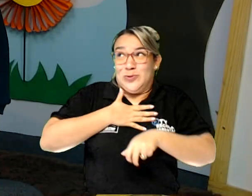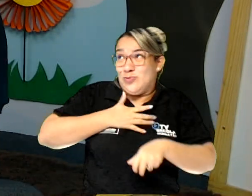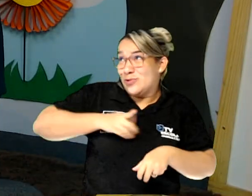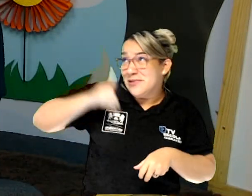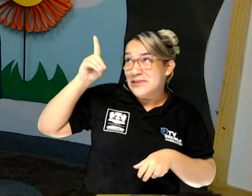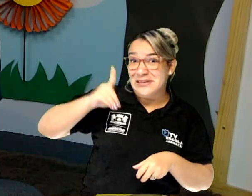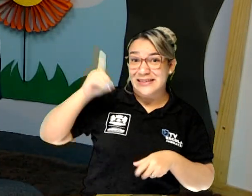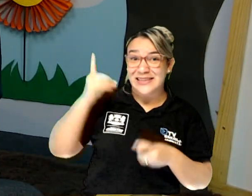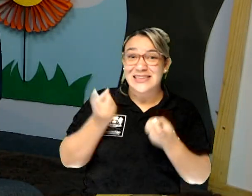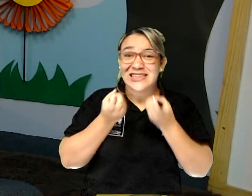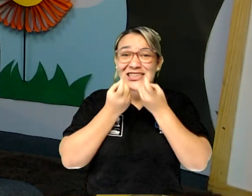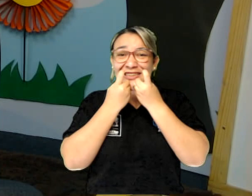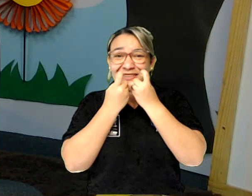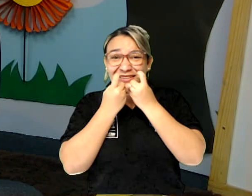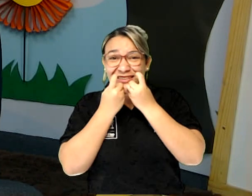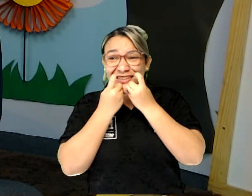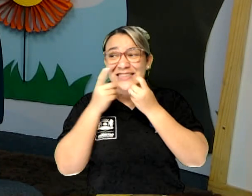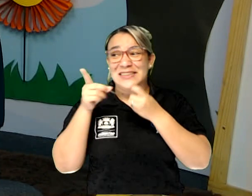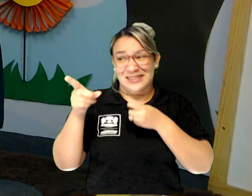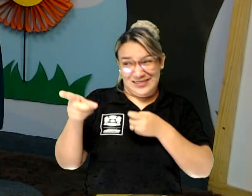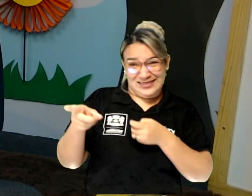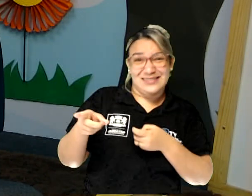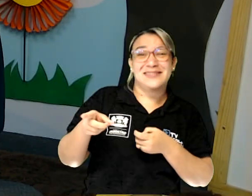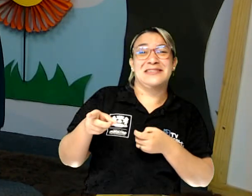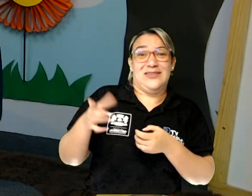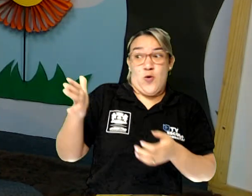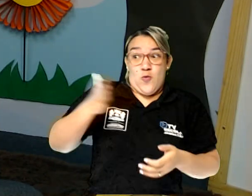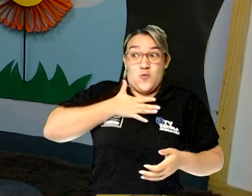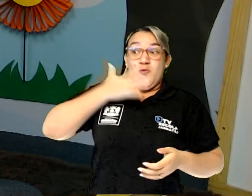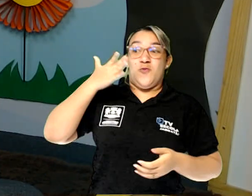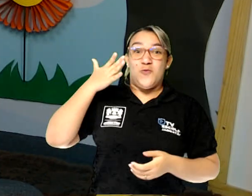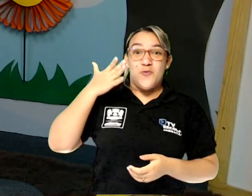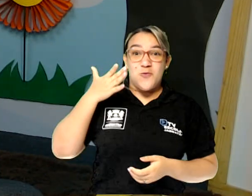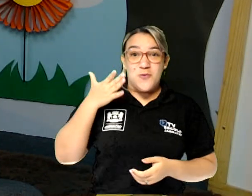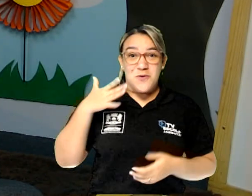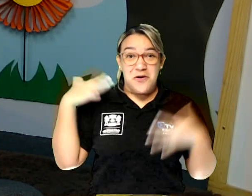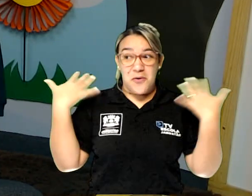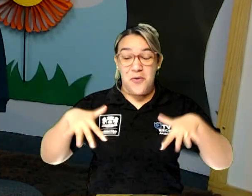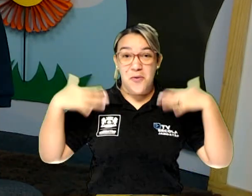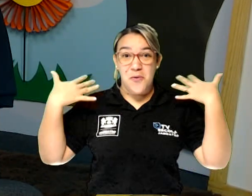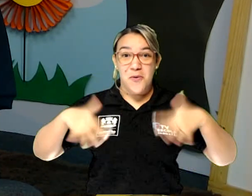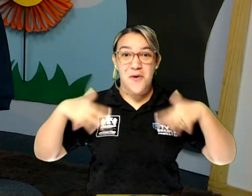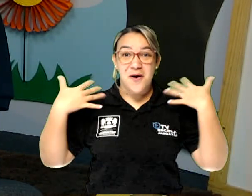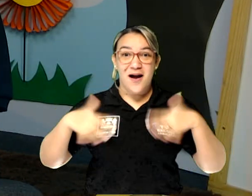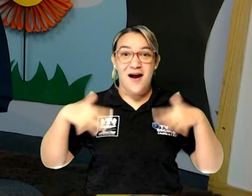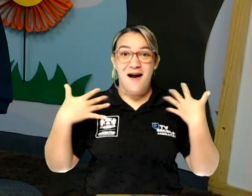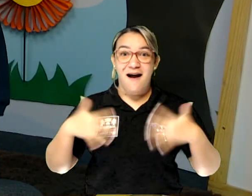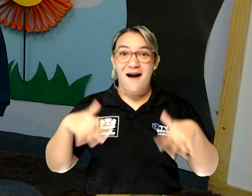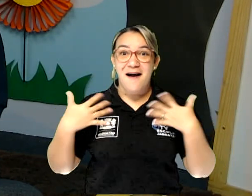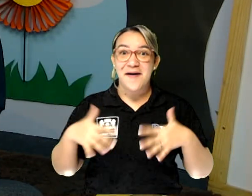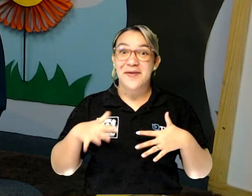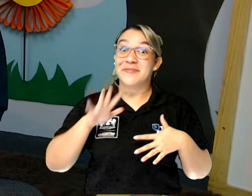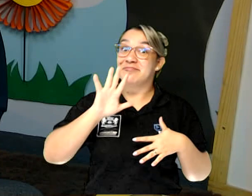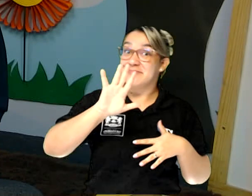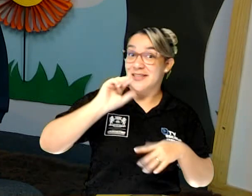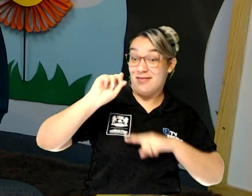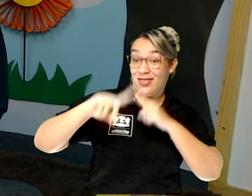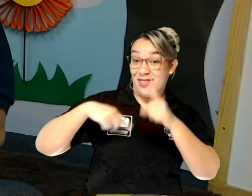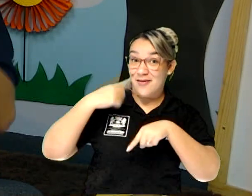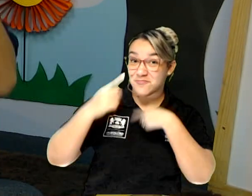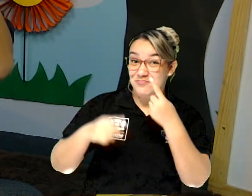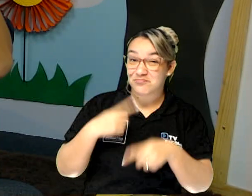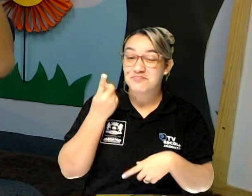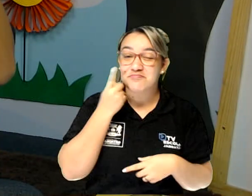esse grúfalo realmente é assustador. Mas vamos lá. Depois vimos que o